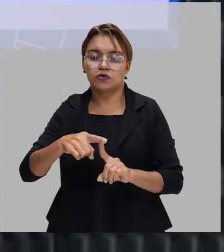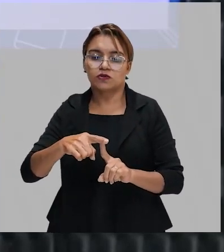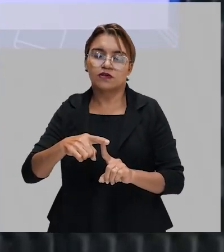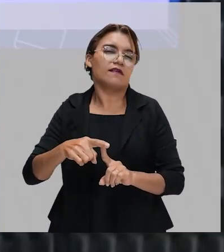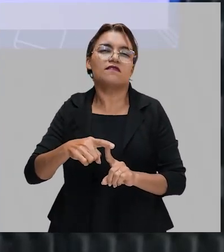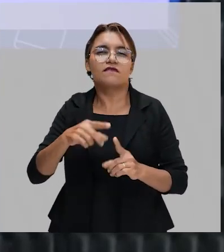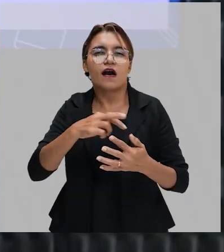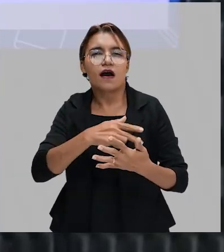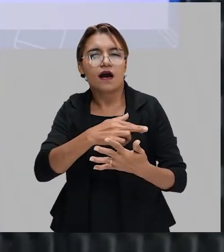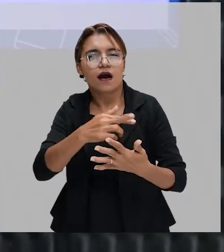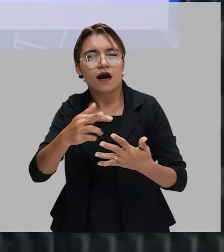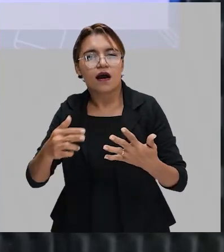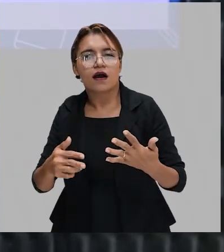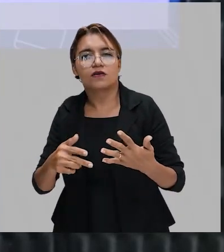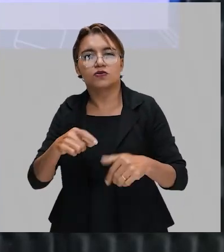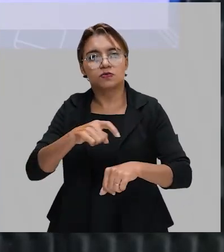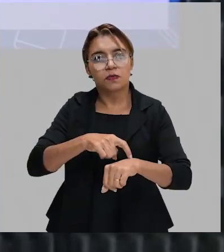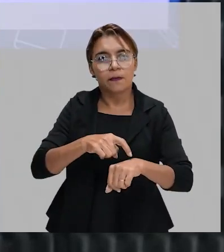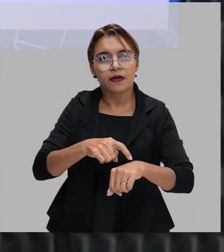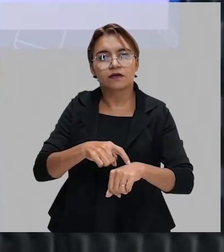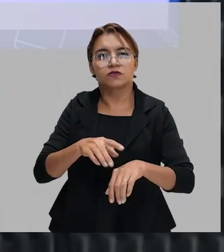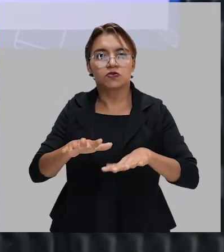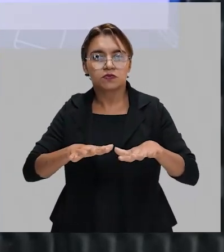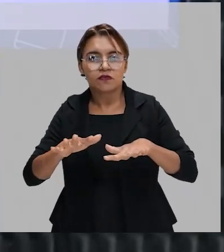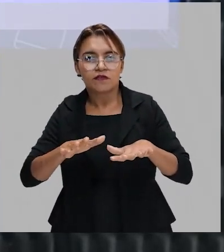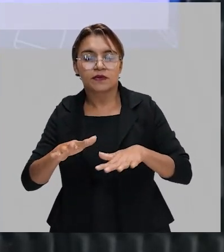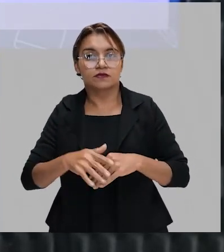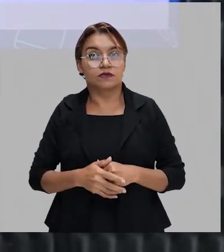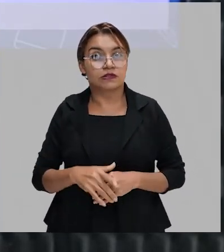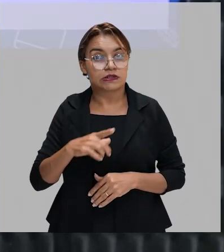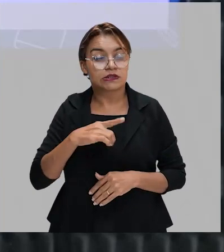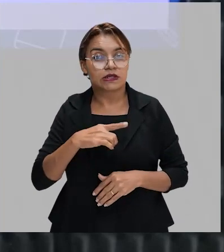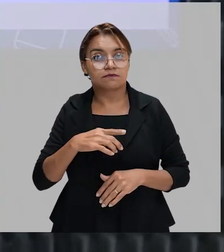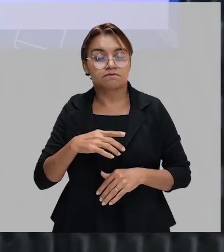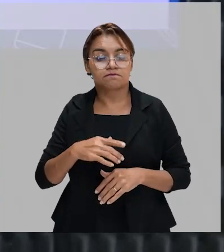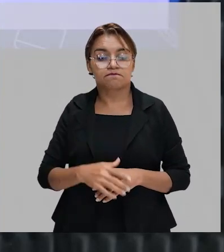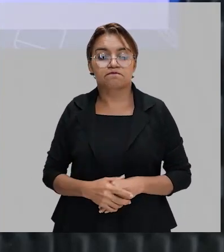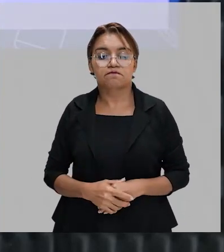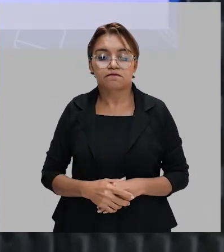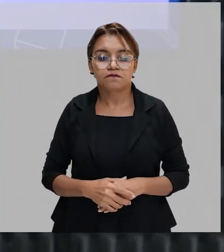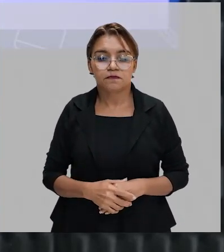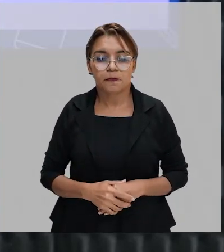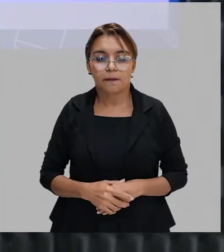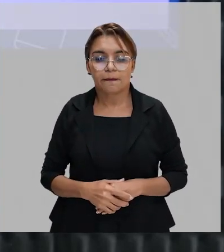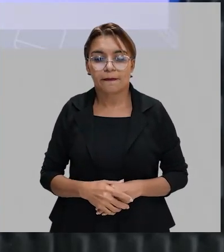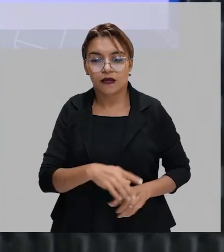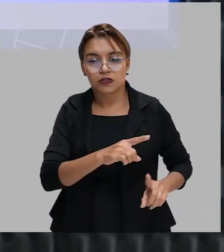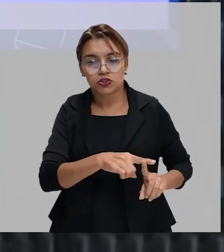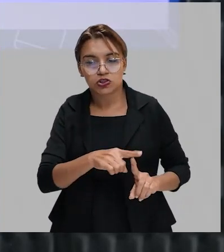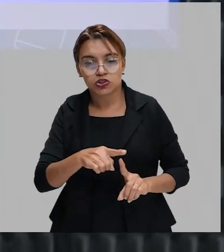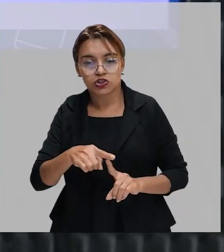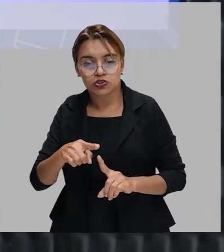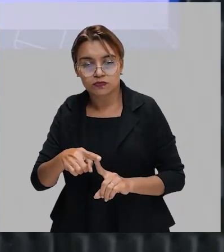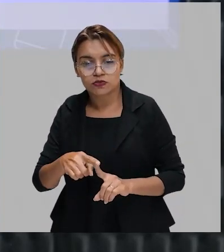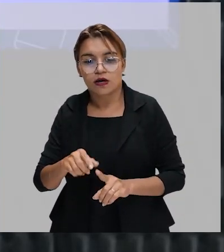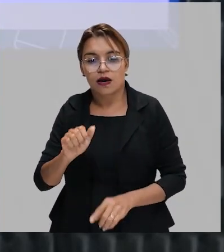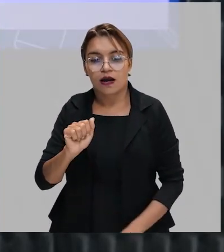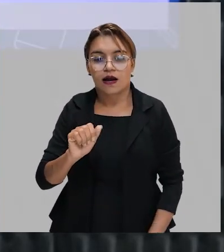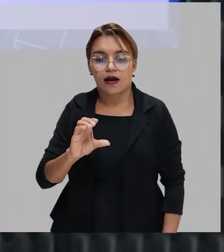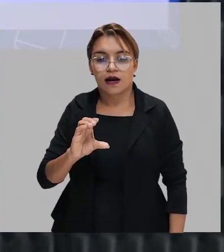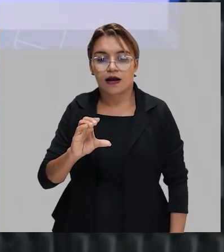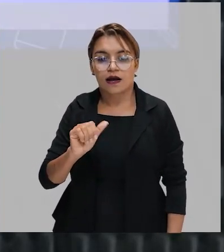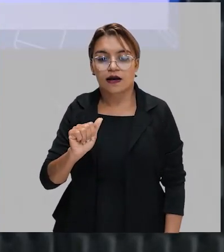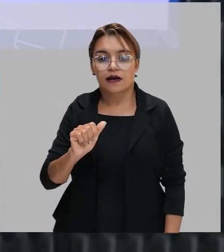nadaísmo, expressionismo, lembram? Pois é. Estilos indefinidos entre os academicismo